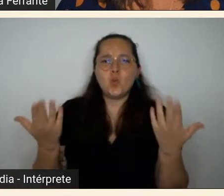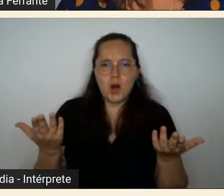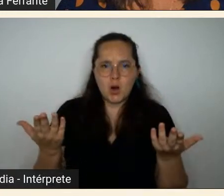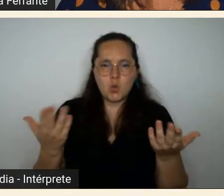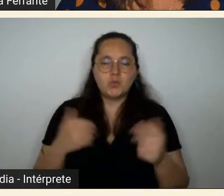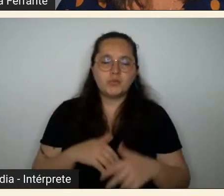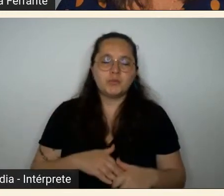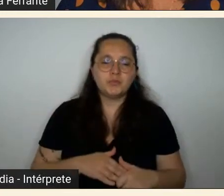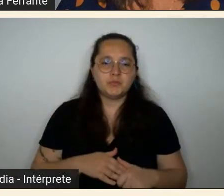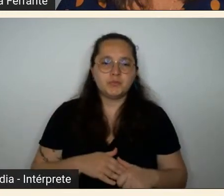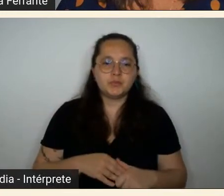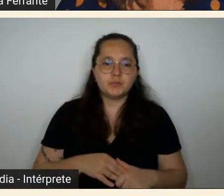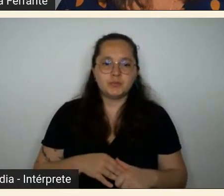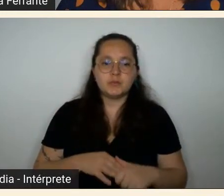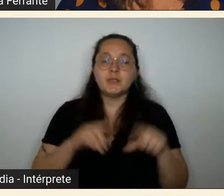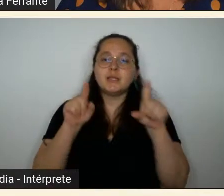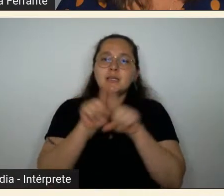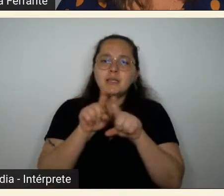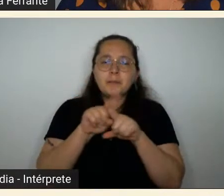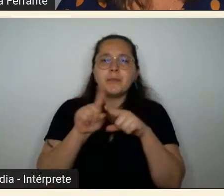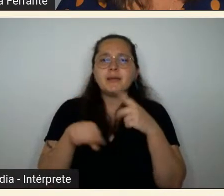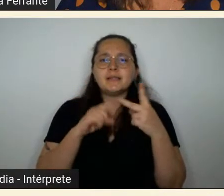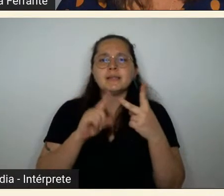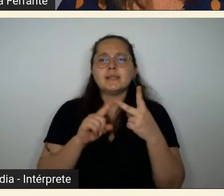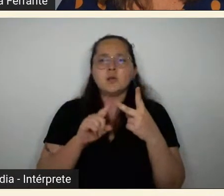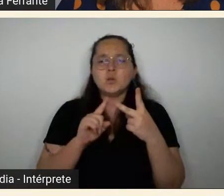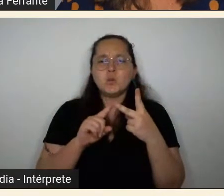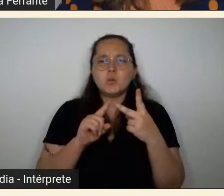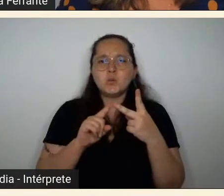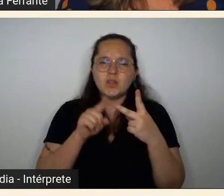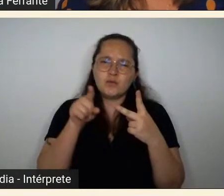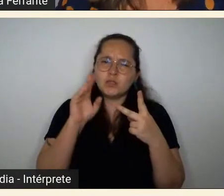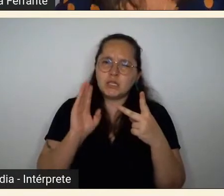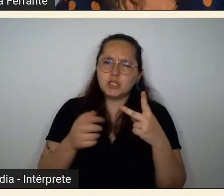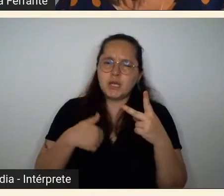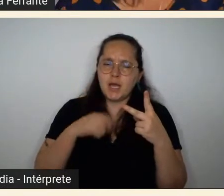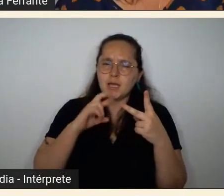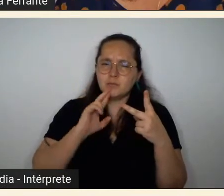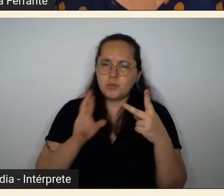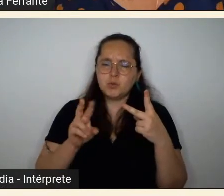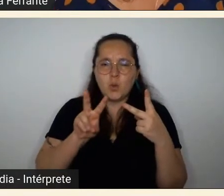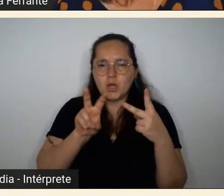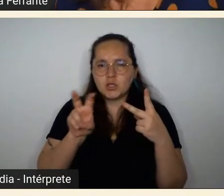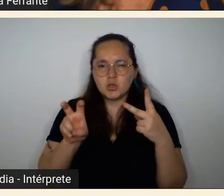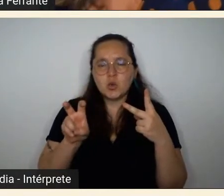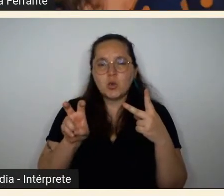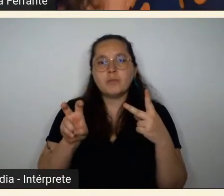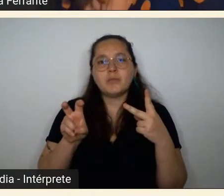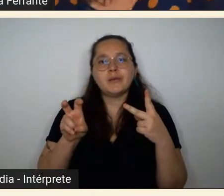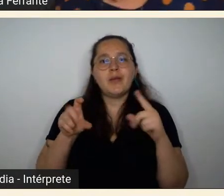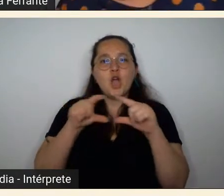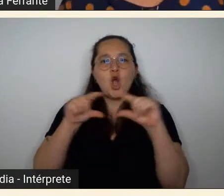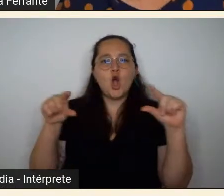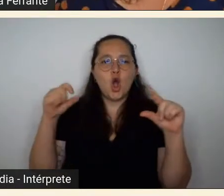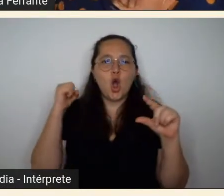se a outra você já respondeu que era sobre a rotulagem né